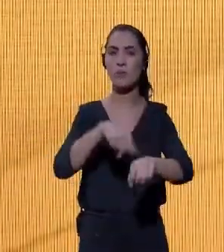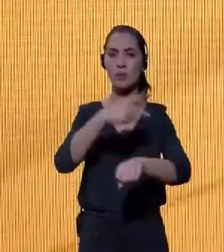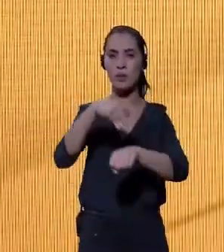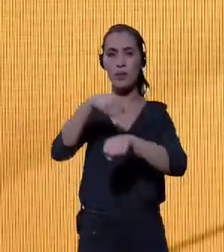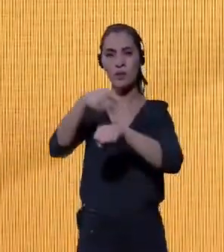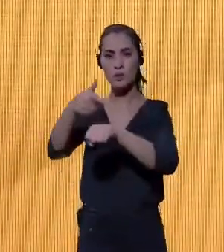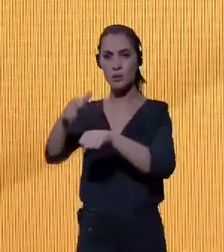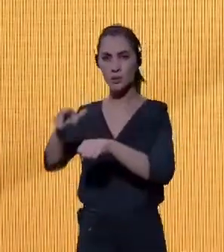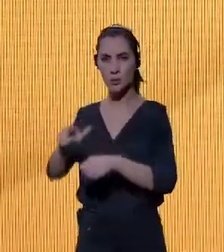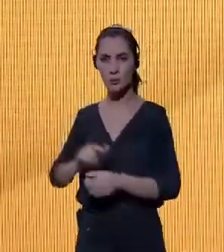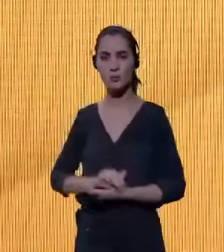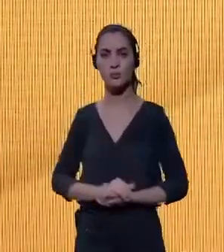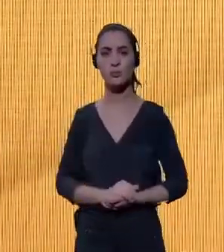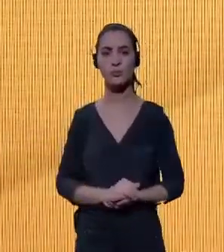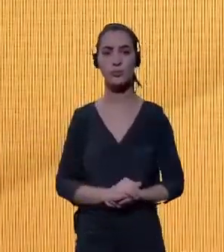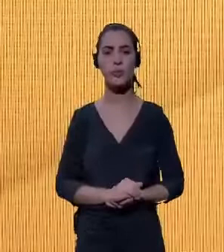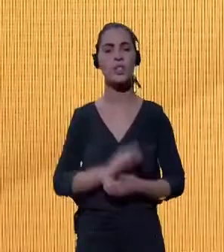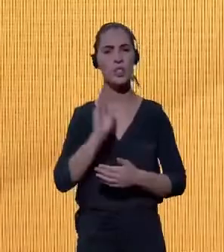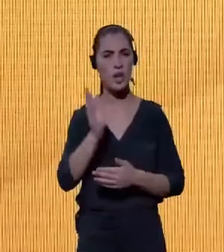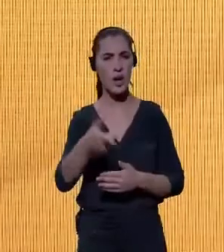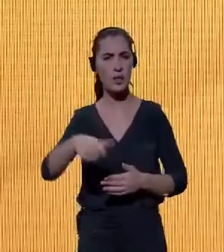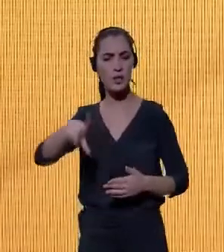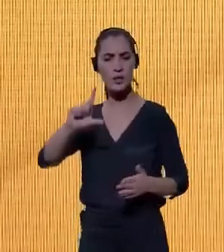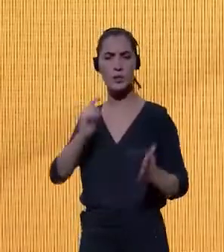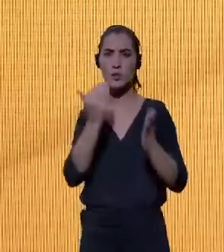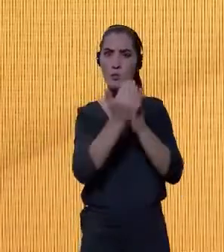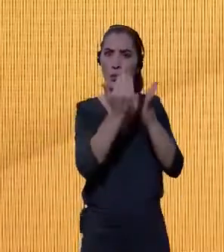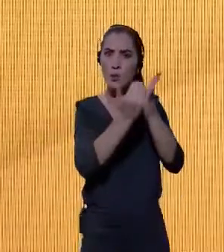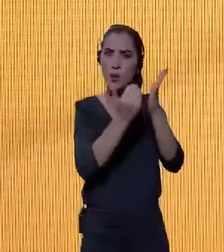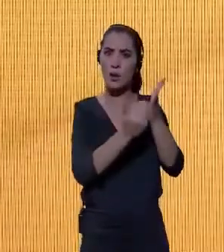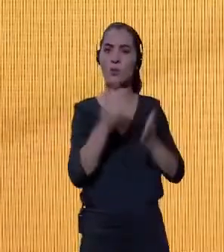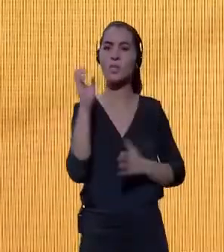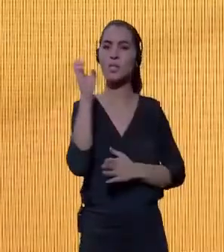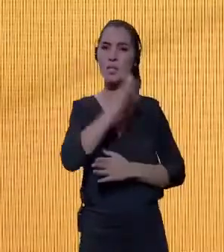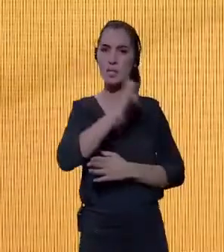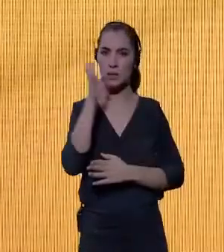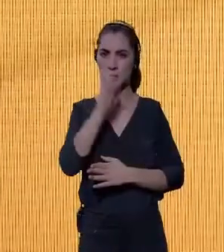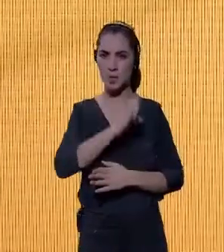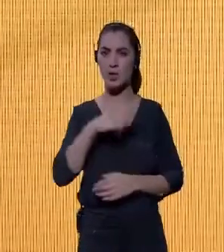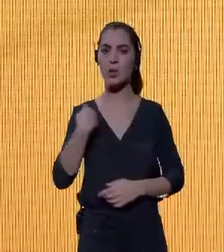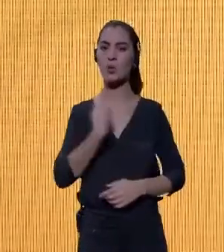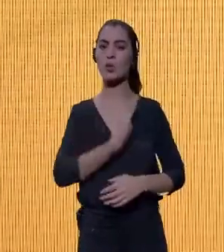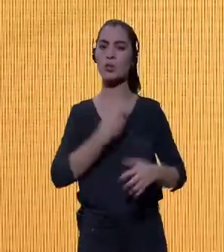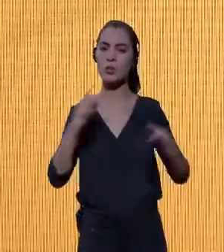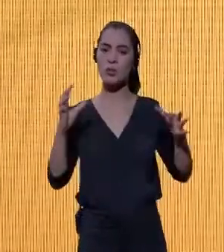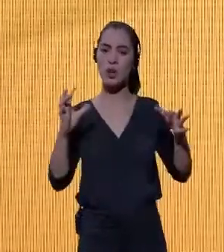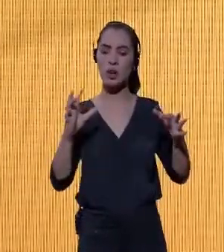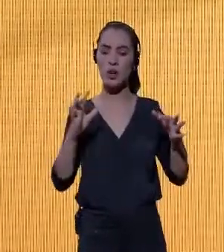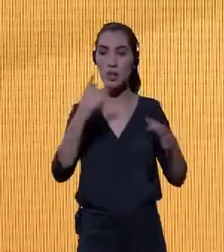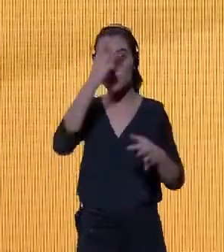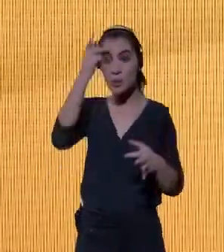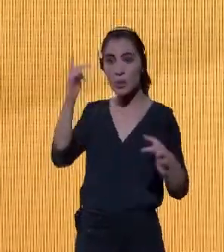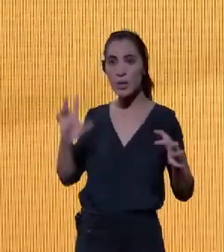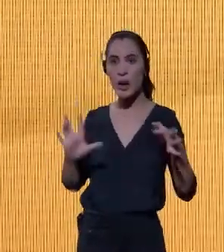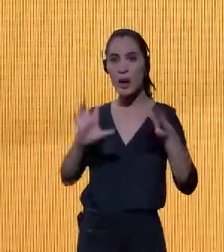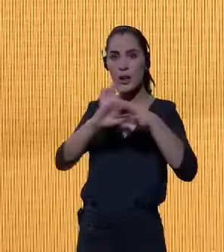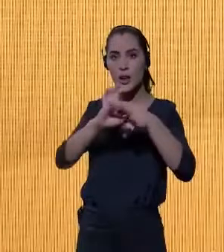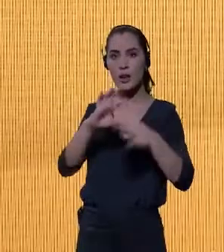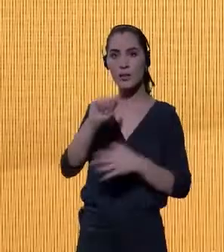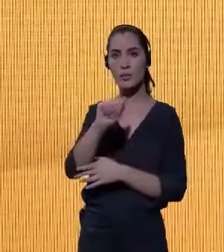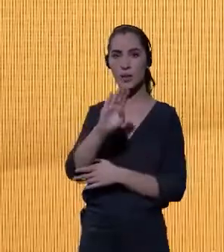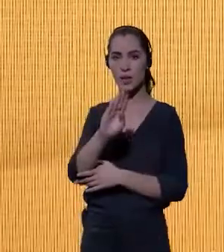mencionado alguns dos programas emergenciais que os nossos associados puderam implementar durante